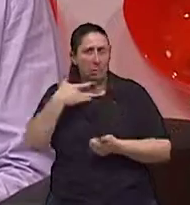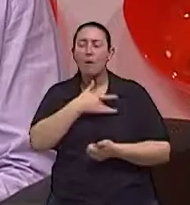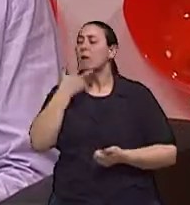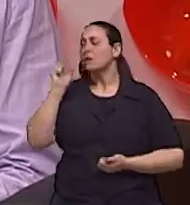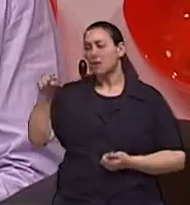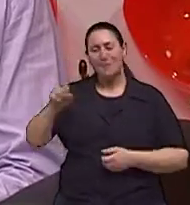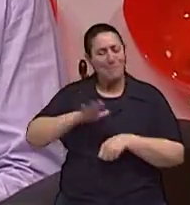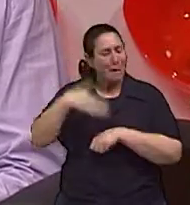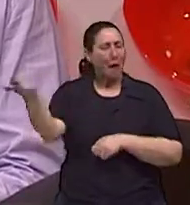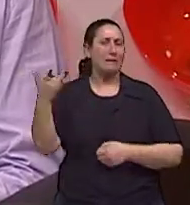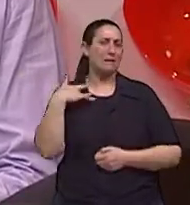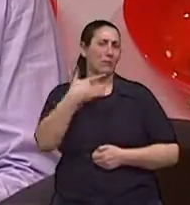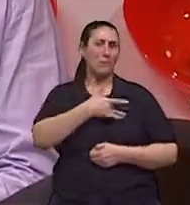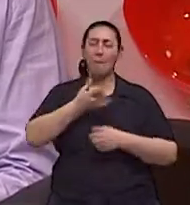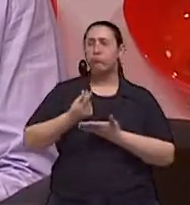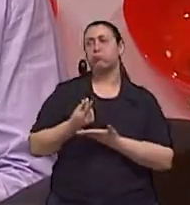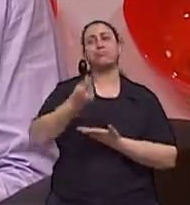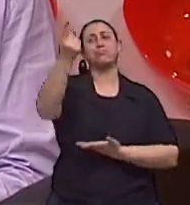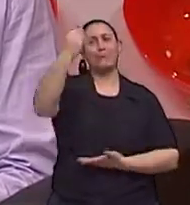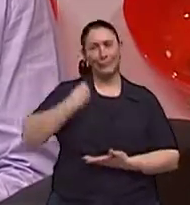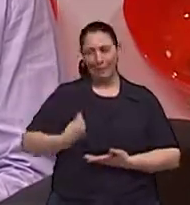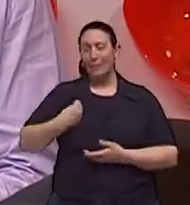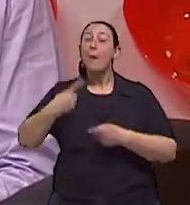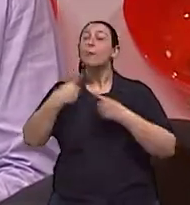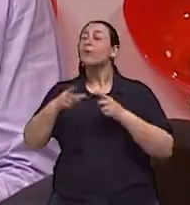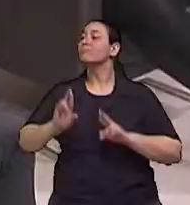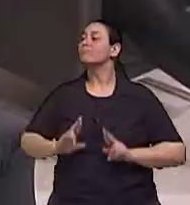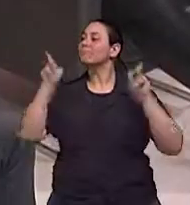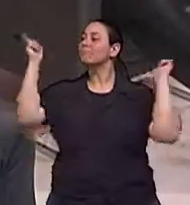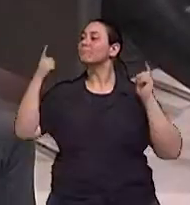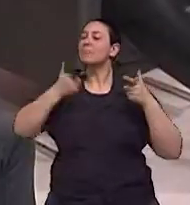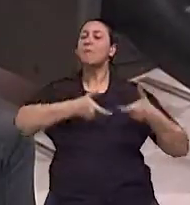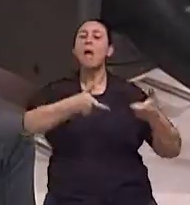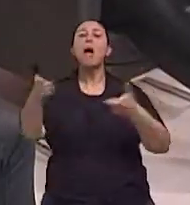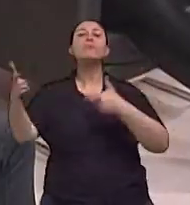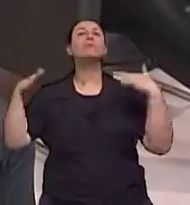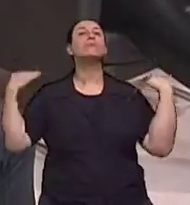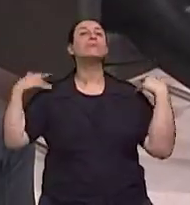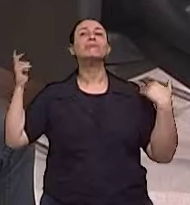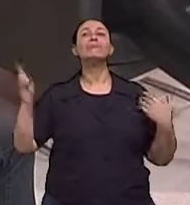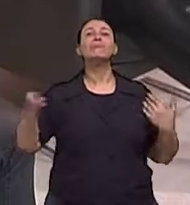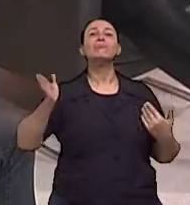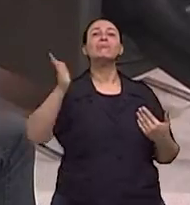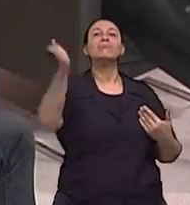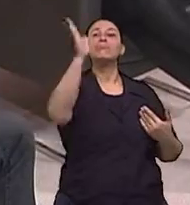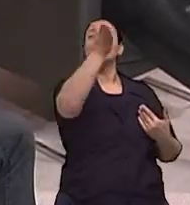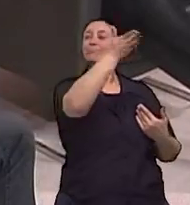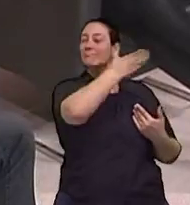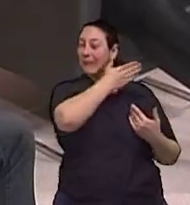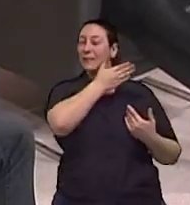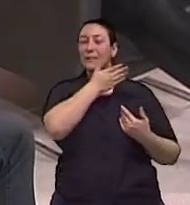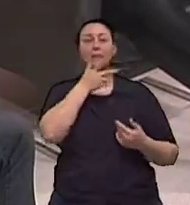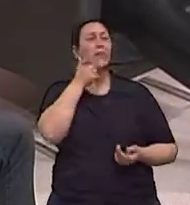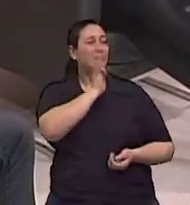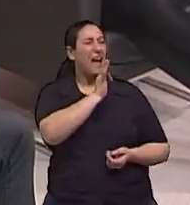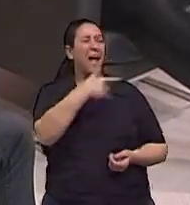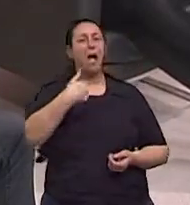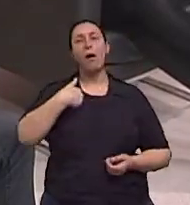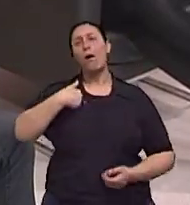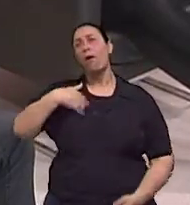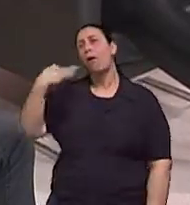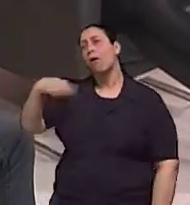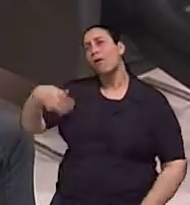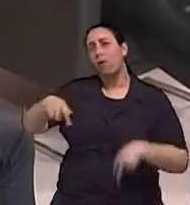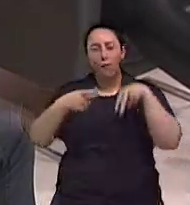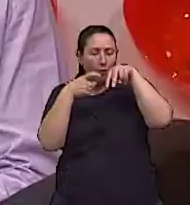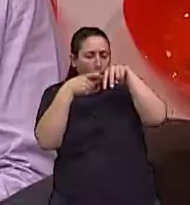tempo Isso é certo É certo É ganho de anos de vida Com certeza Aquele que diz assim, a minha dor no joelho a